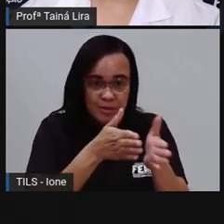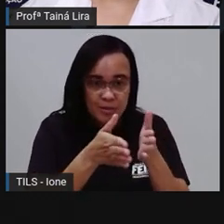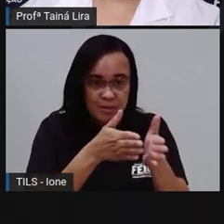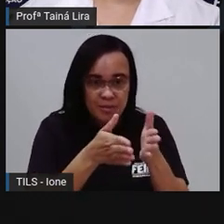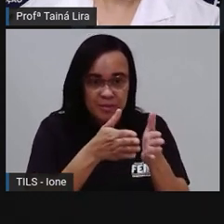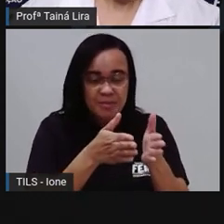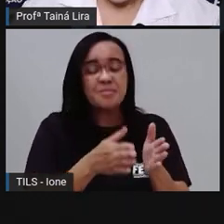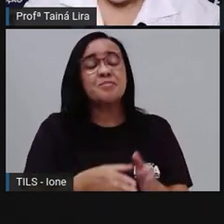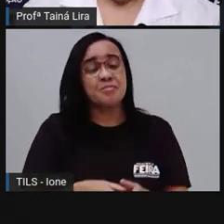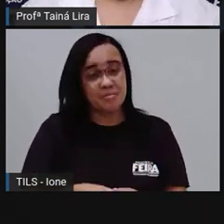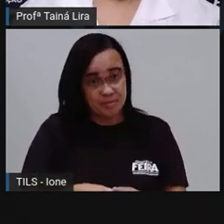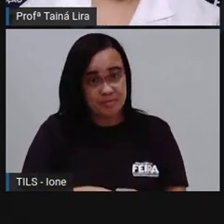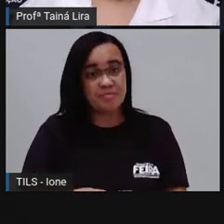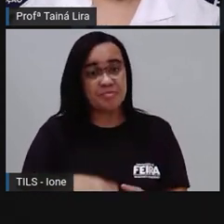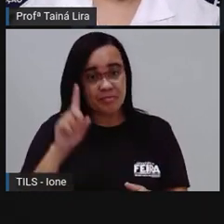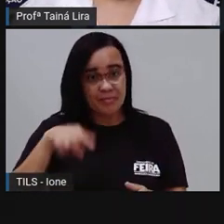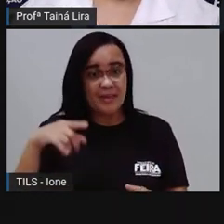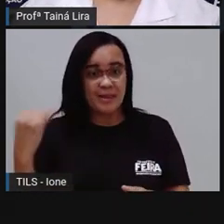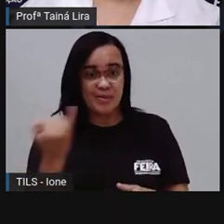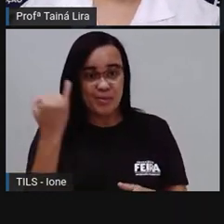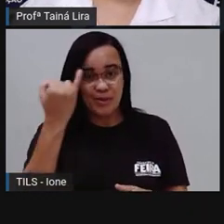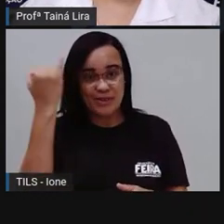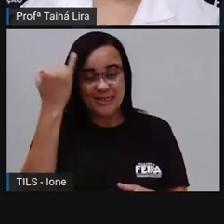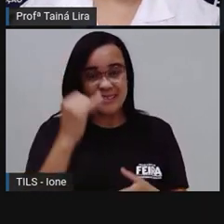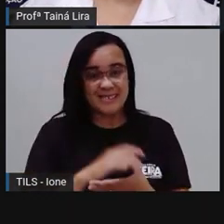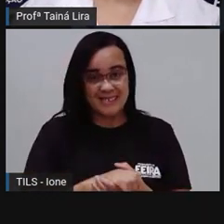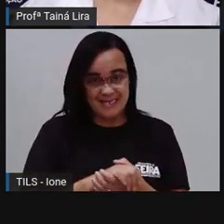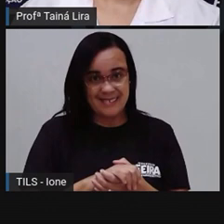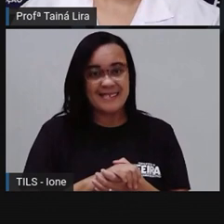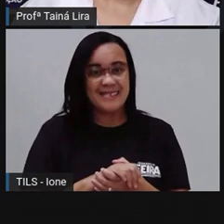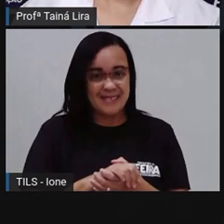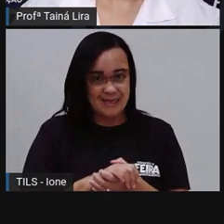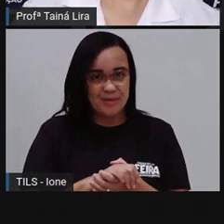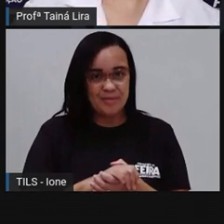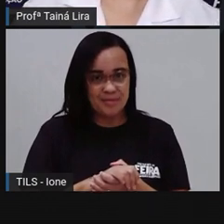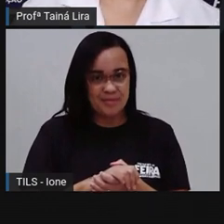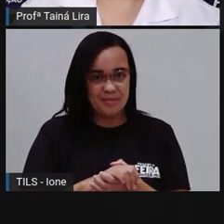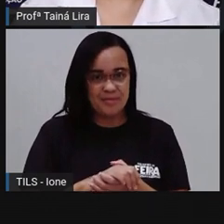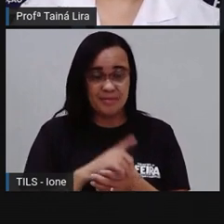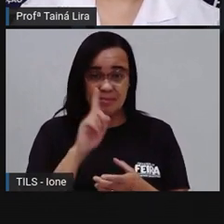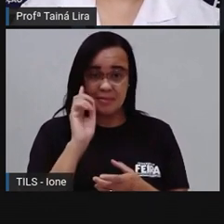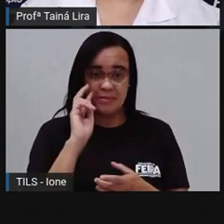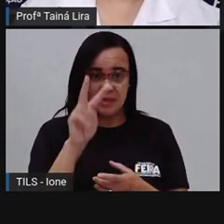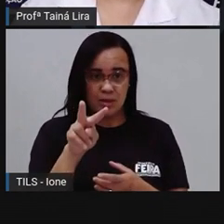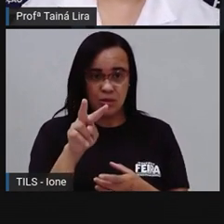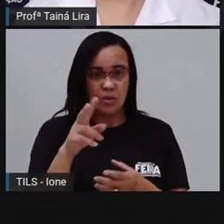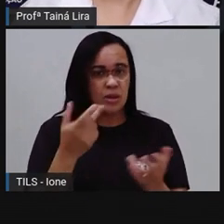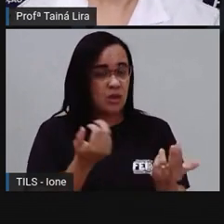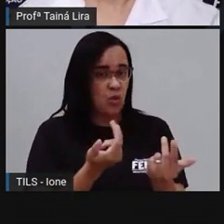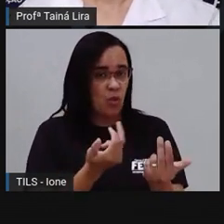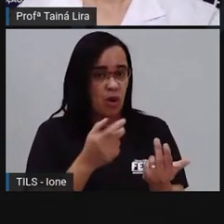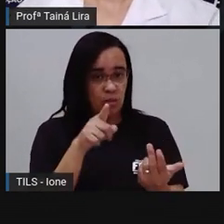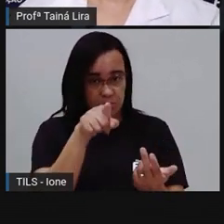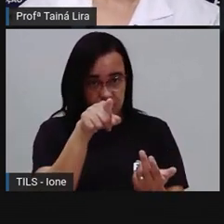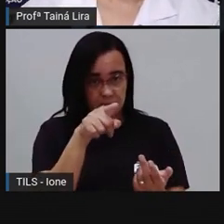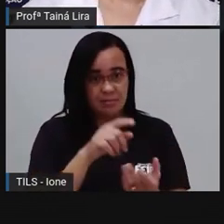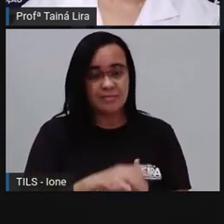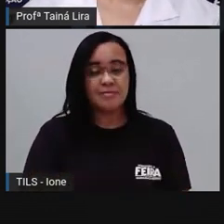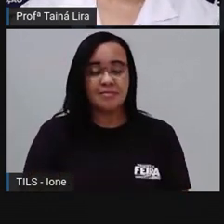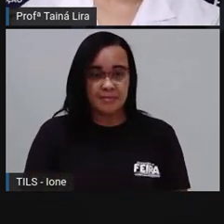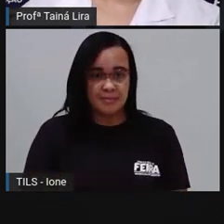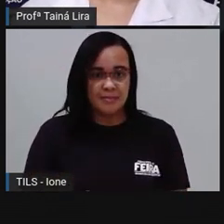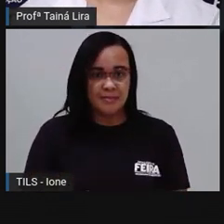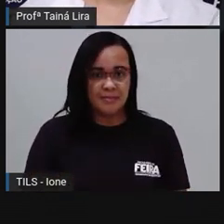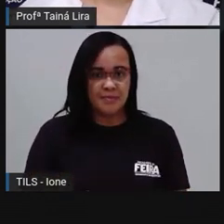margem, tá bom? Então, olha a dica da Pró para escrever a margem, olha lá mostrando. Comece